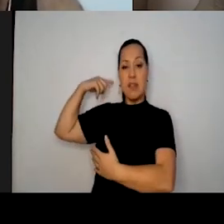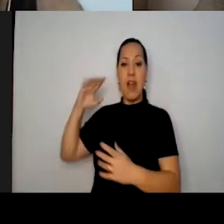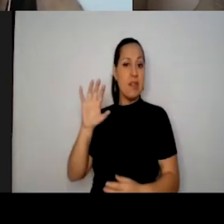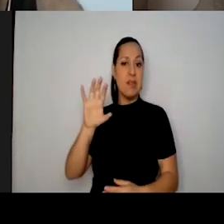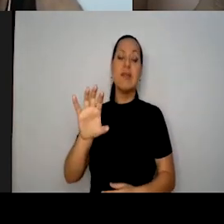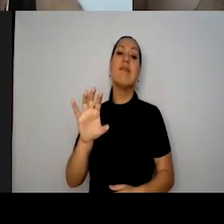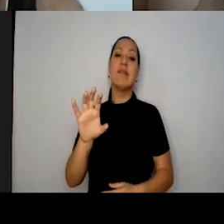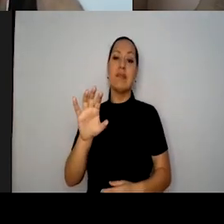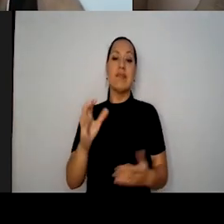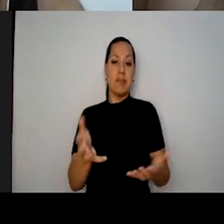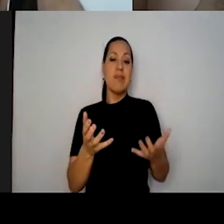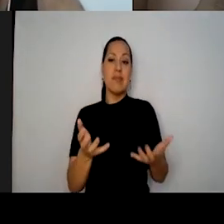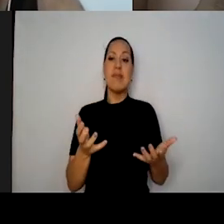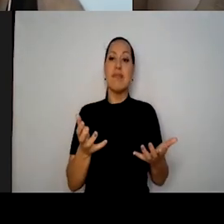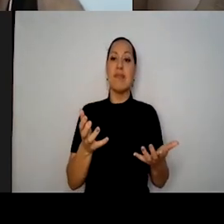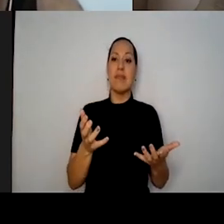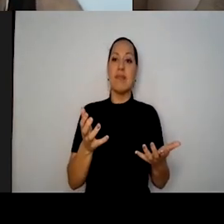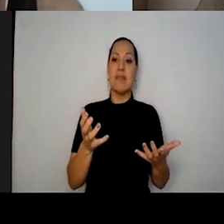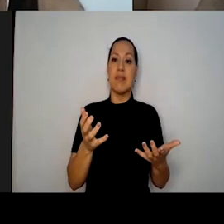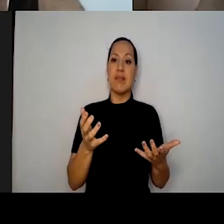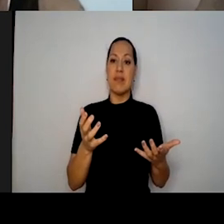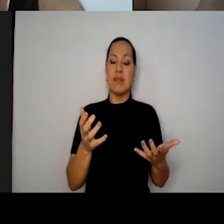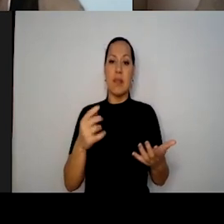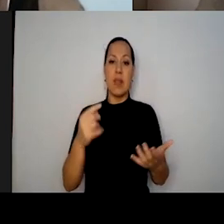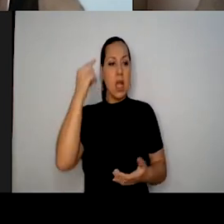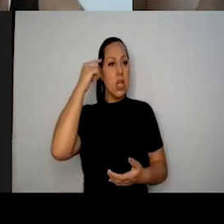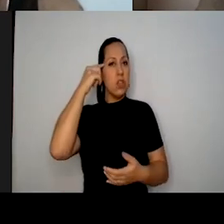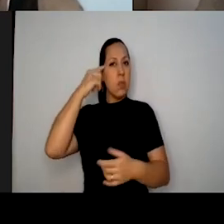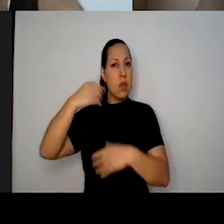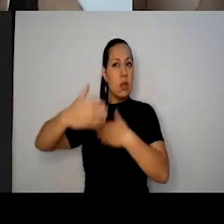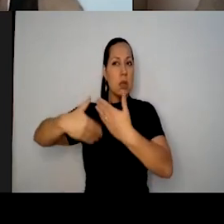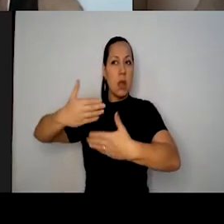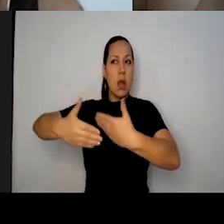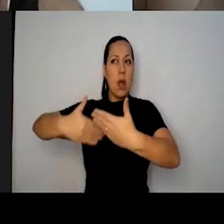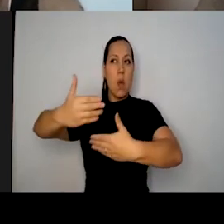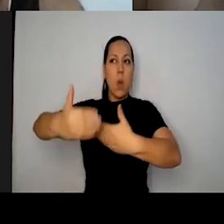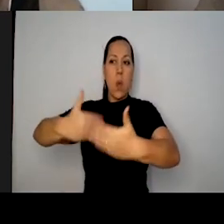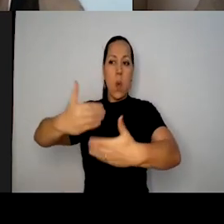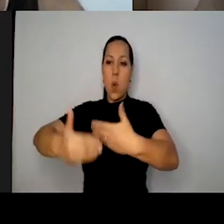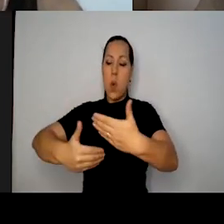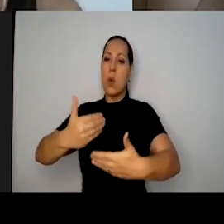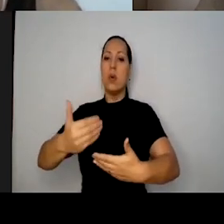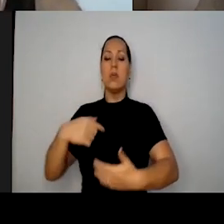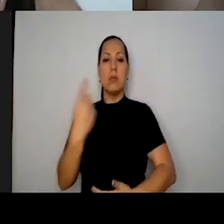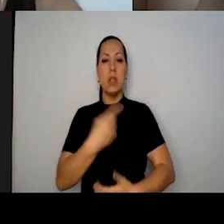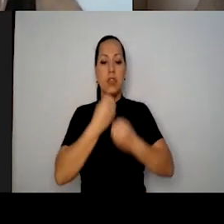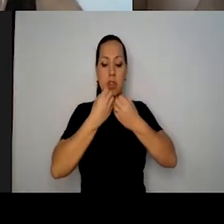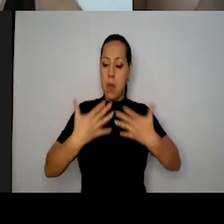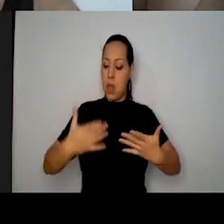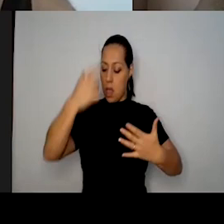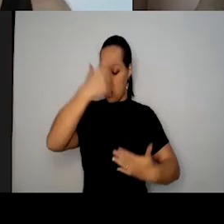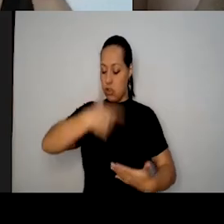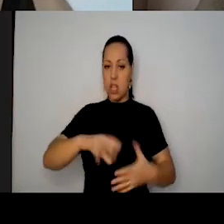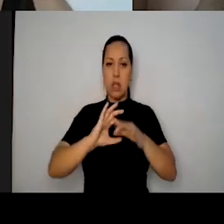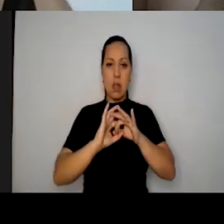querem, a ancestralidade, que a gente pensa a continuidade, a continuidade, e a gente está bem, e a gente ser livre, e a gente